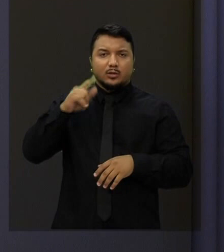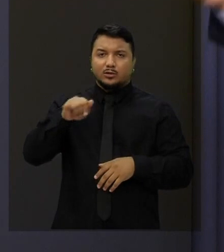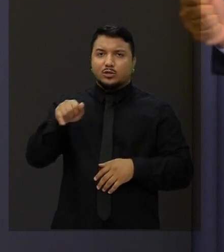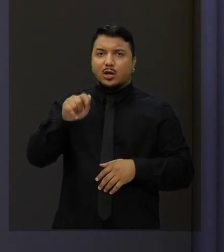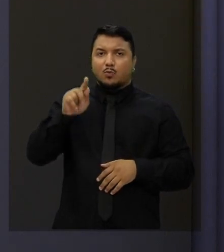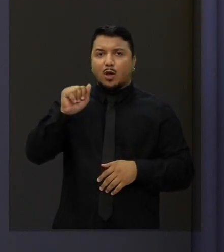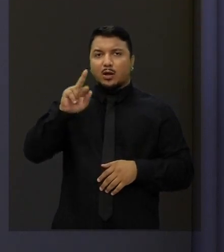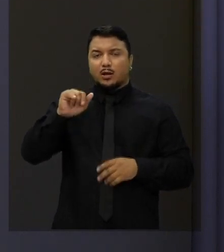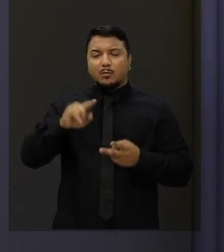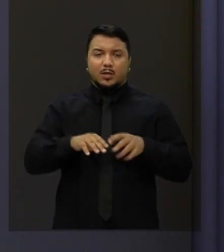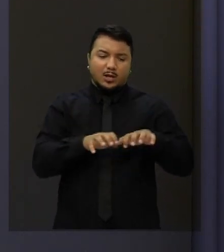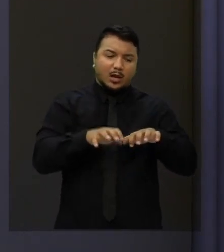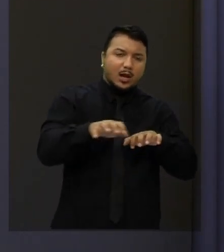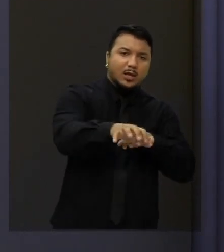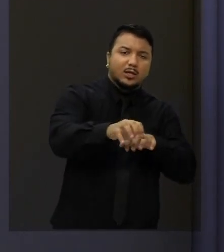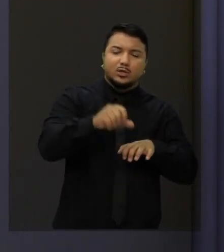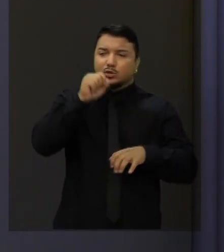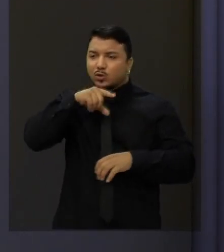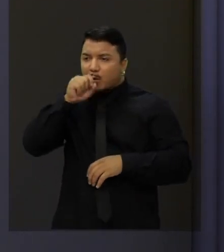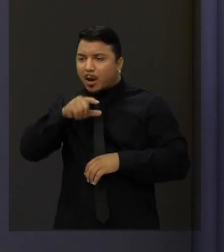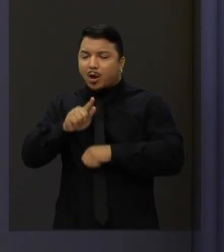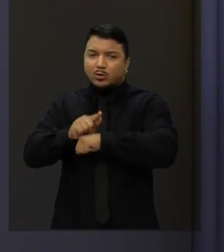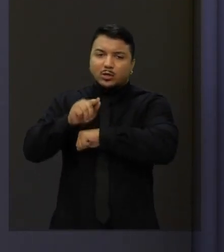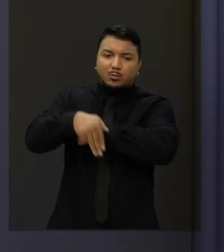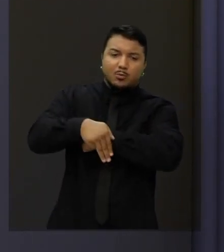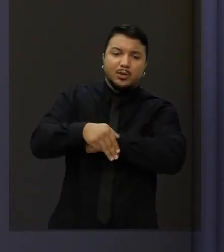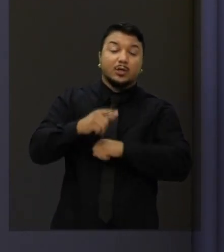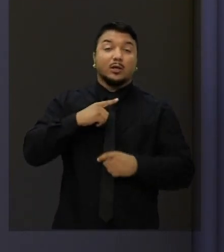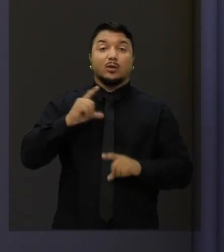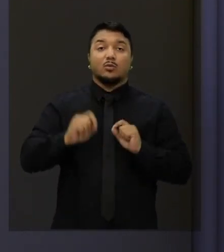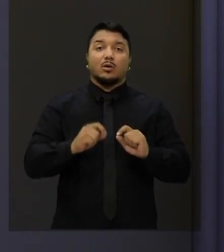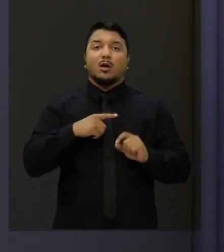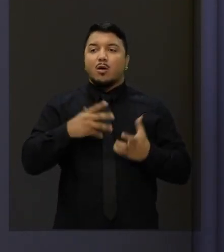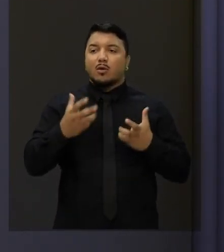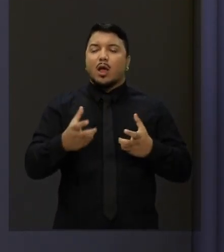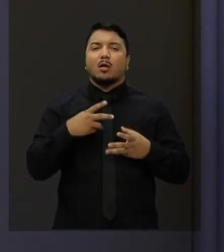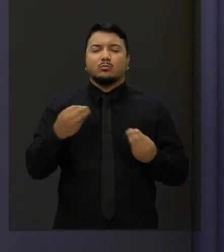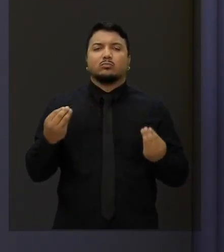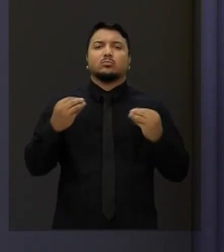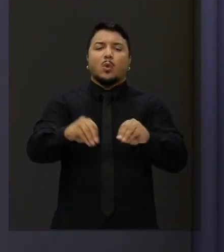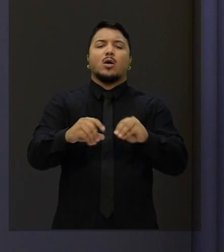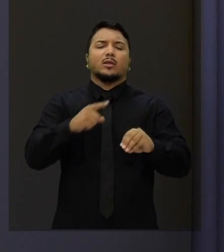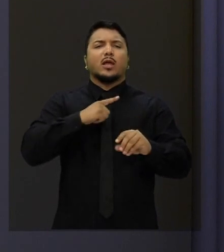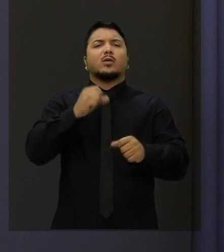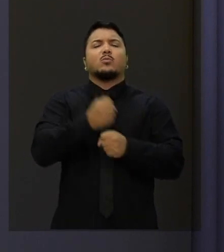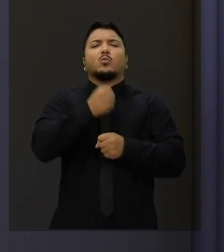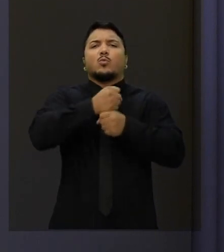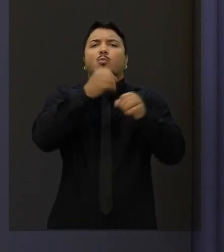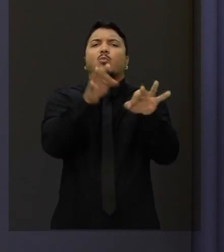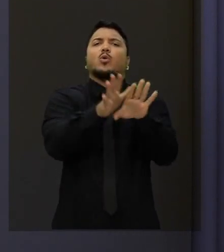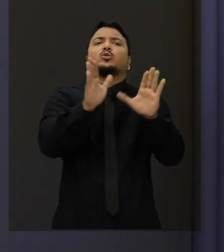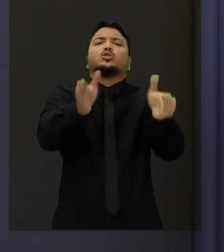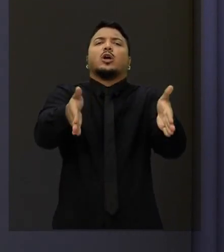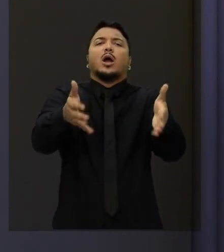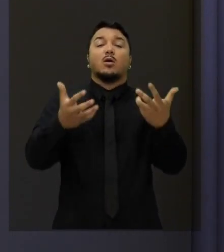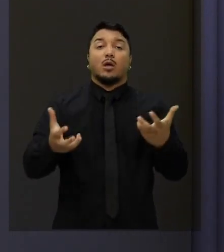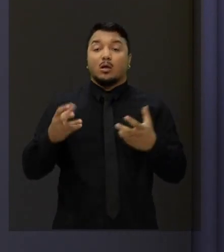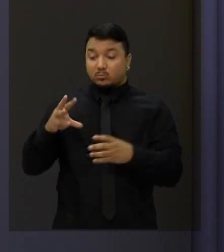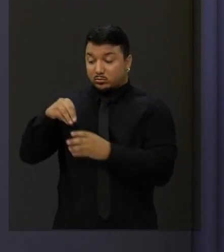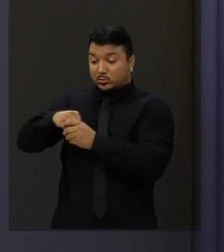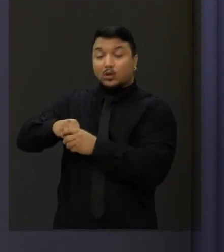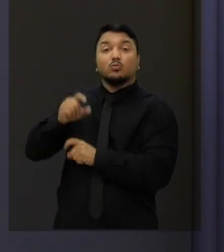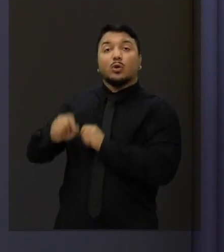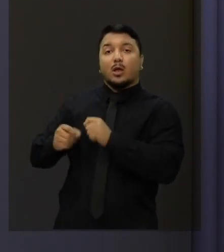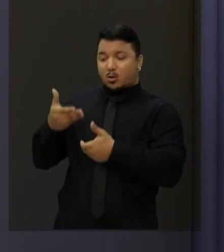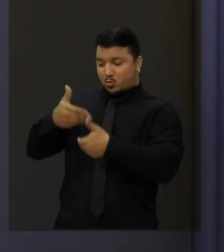Cariri, de Sobral, de Kixeramubim. Eu quero colocar nesses hospitais, que já estão construídos. Eu quero colocar nele o tratamento